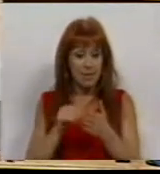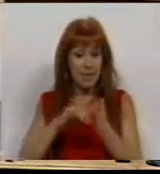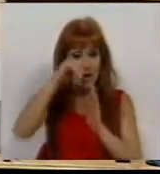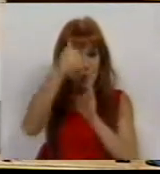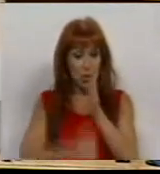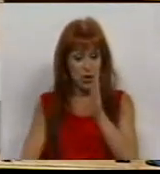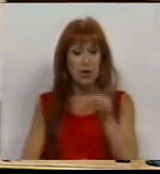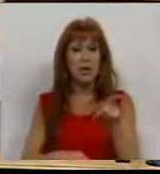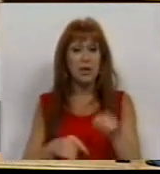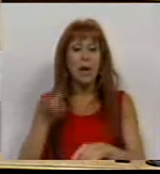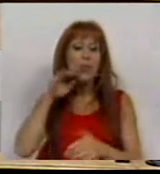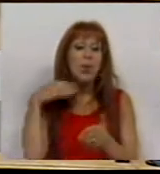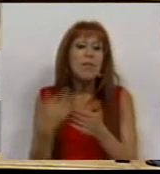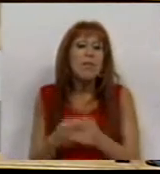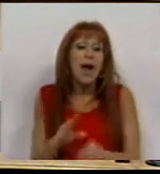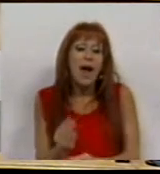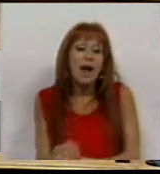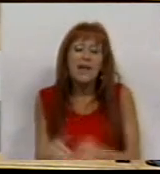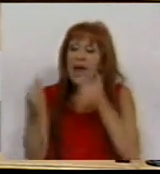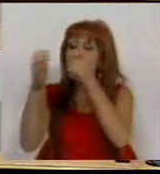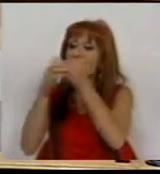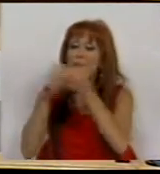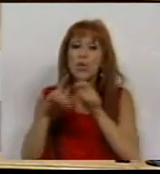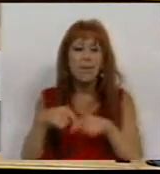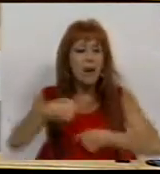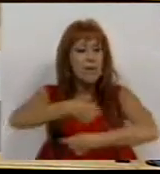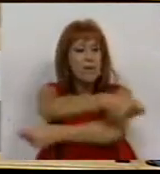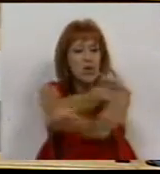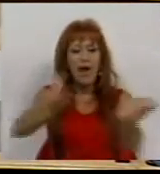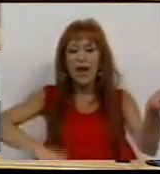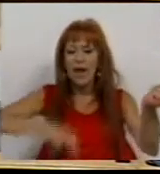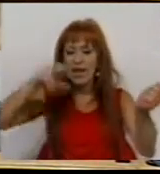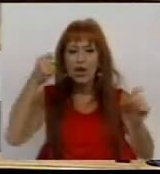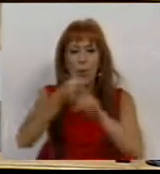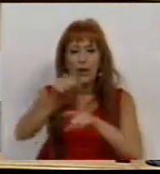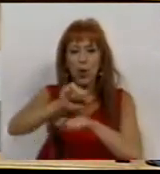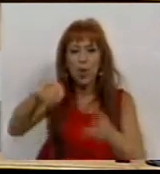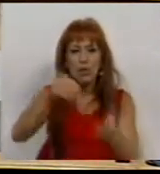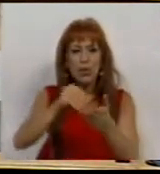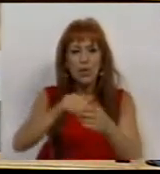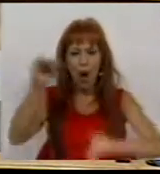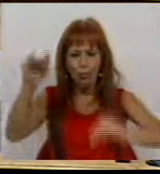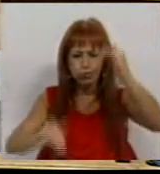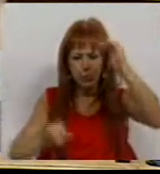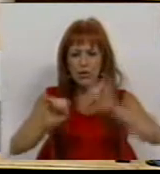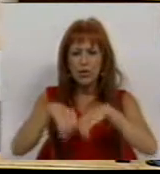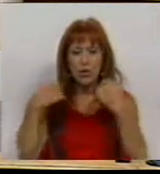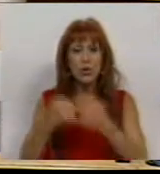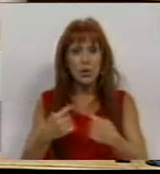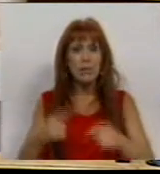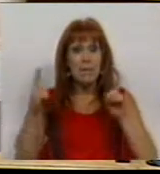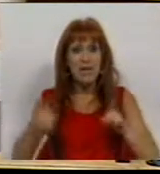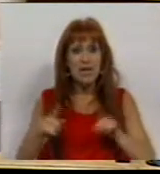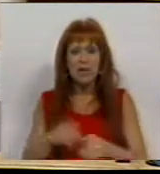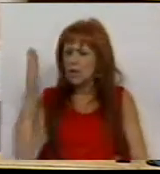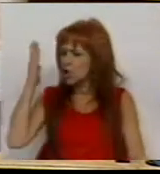na Constituição, de proteção da infância e da velhice, de distribuição da riqueza e de combate à pobreza e às desigualdades sociais, que devem